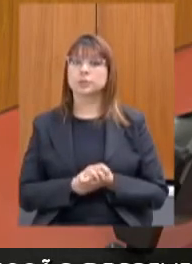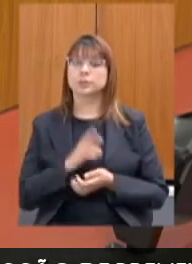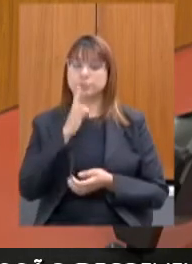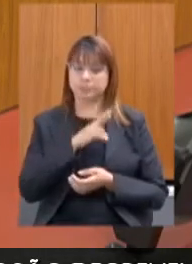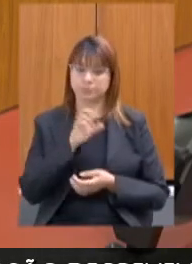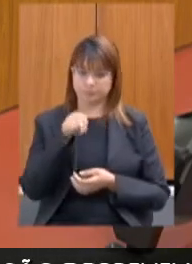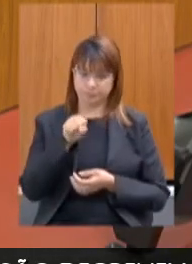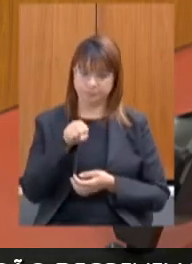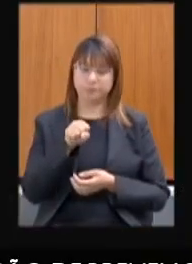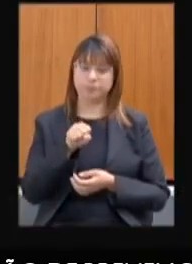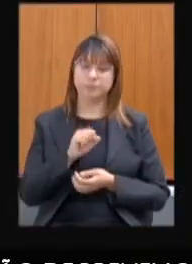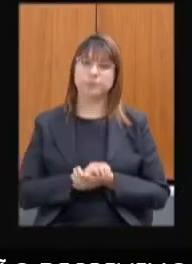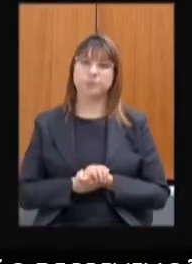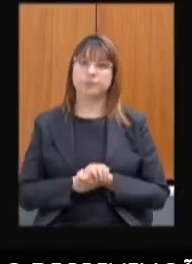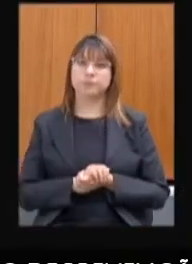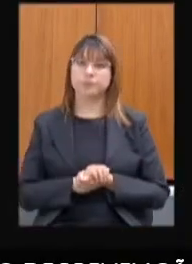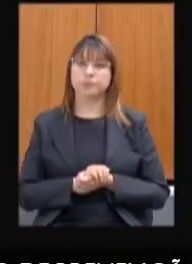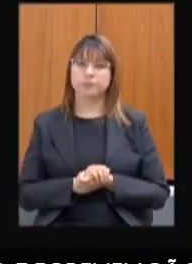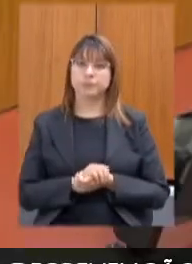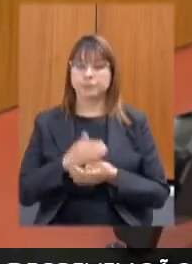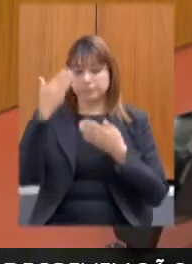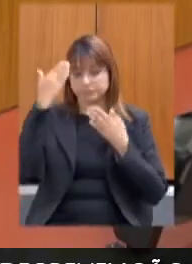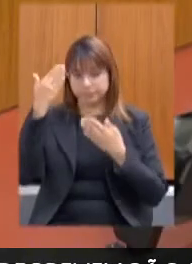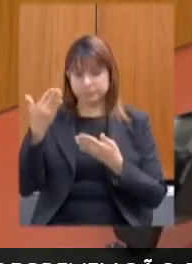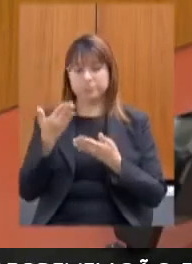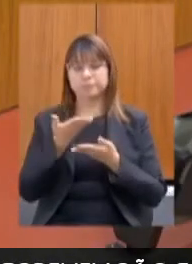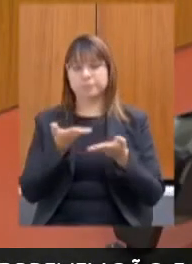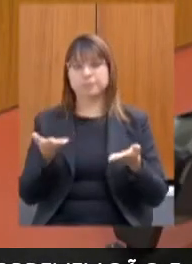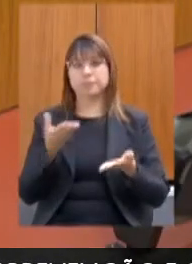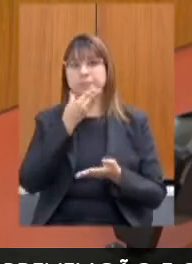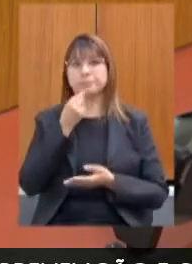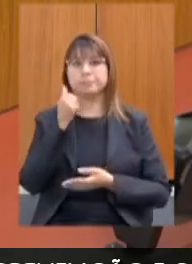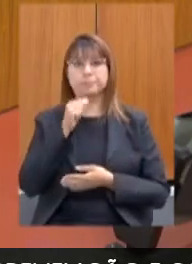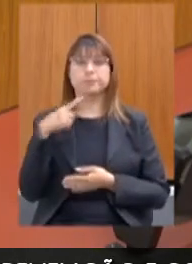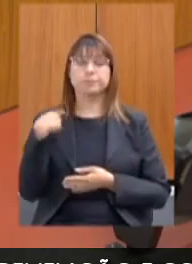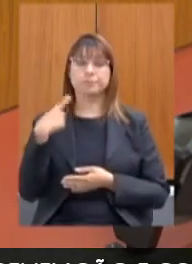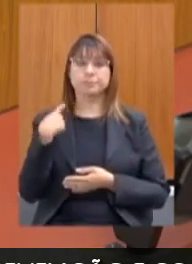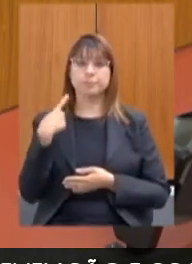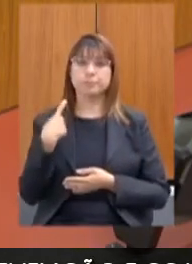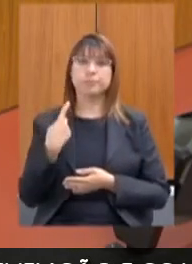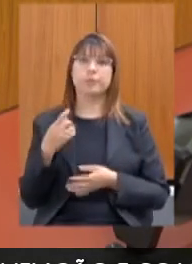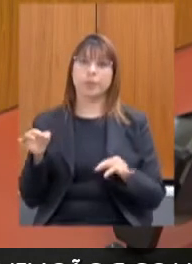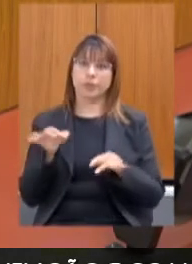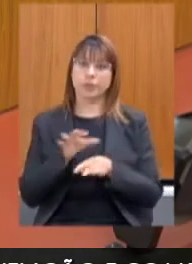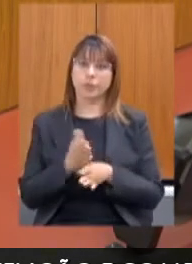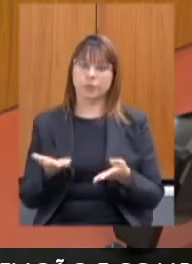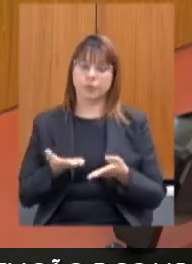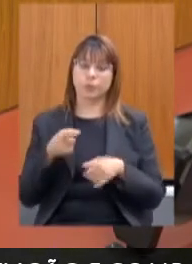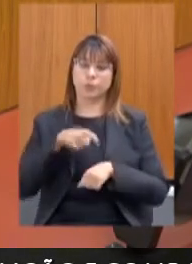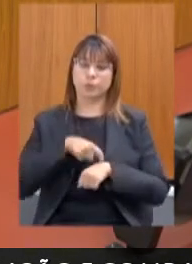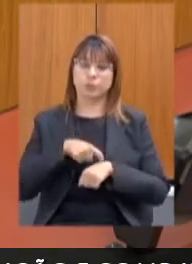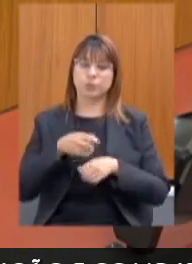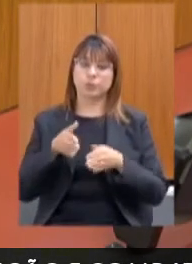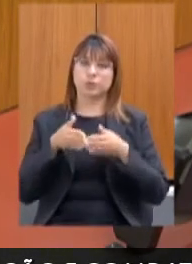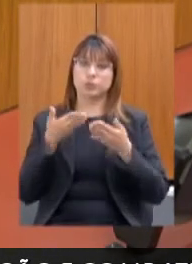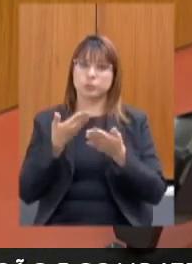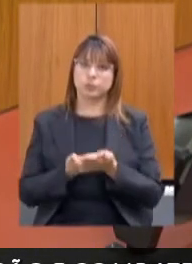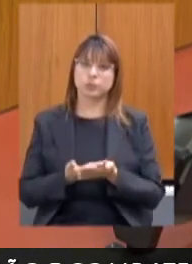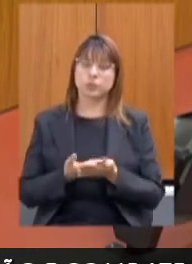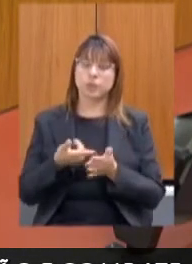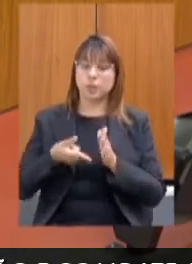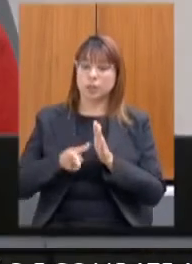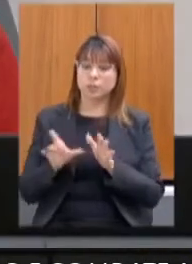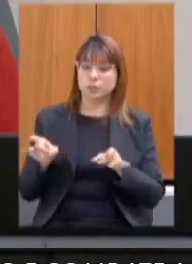Voto sim, presidente. Obrigada, deputados e deputadas. Então, encerramos essa fase. Antes da gente